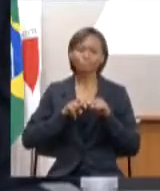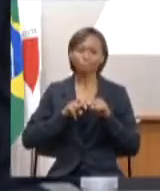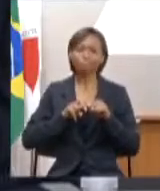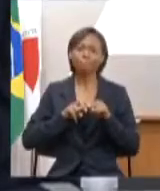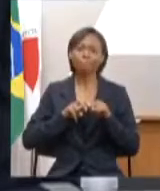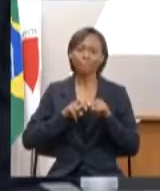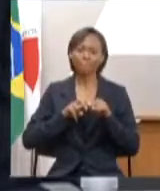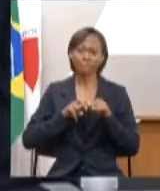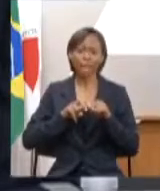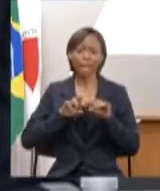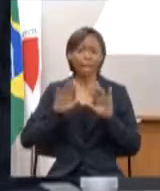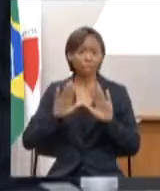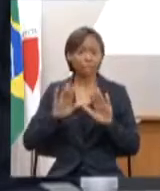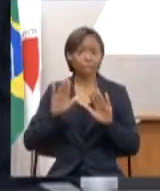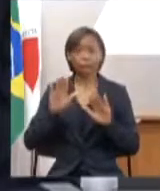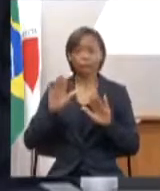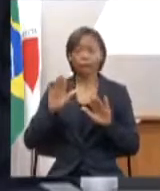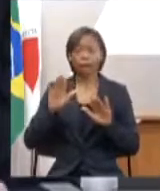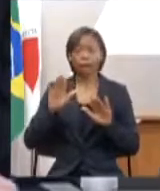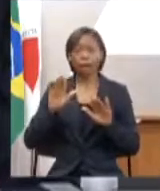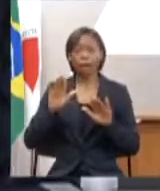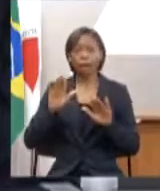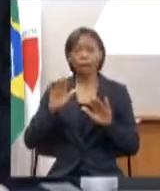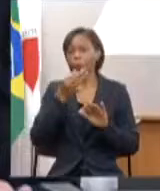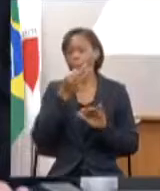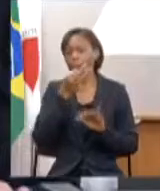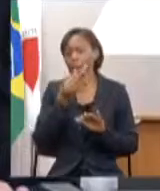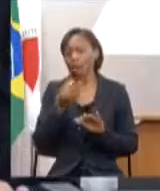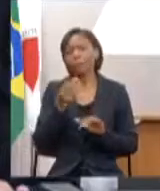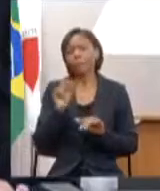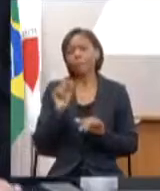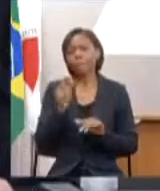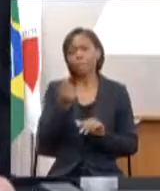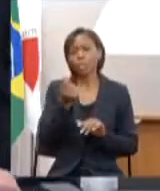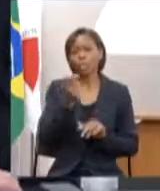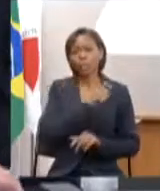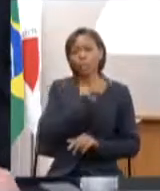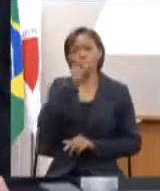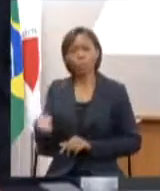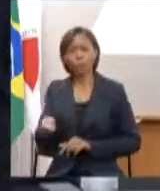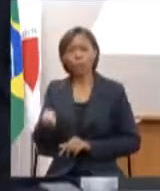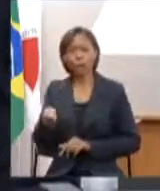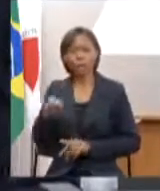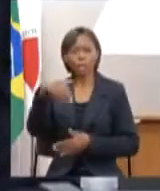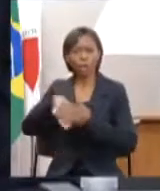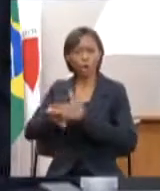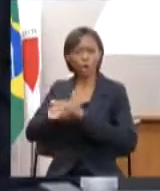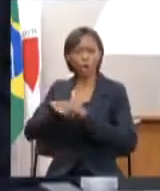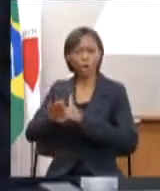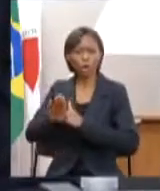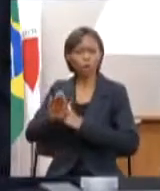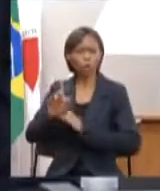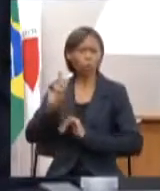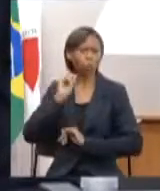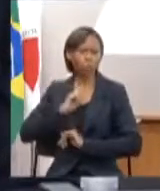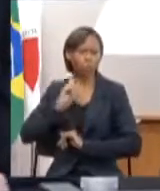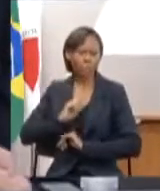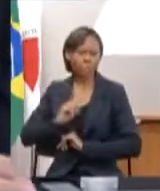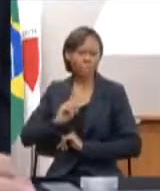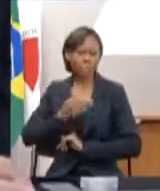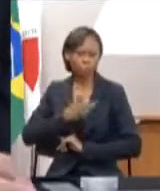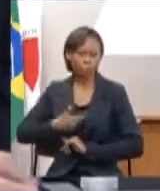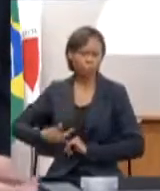a ideia não é se colocar dinheiro em caixa único do Estado mas um